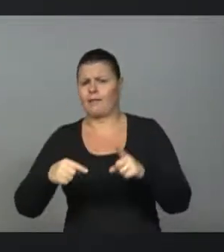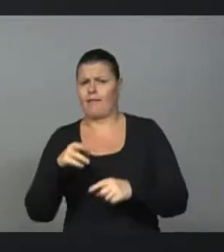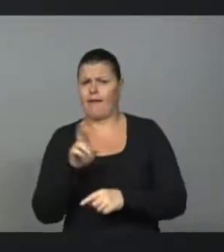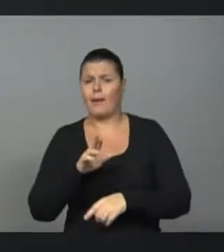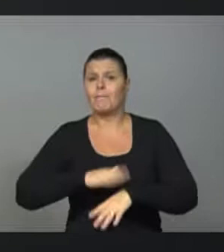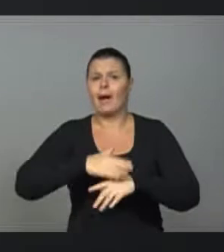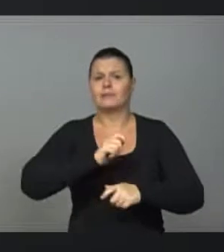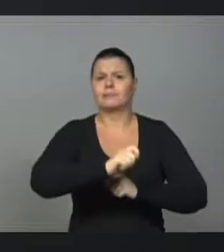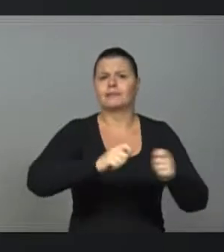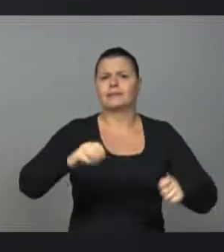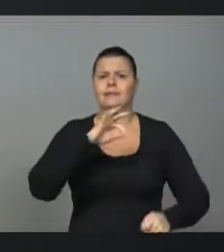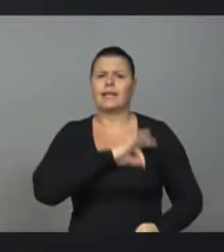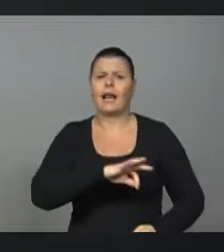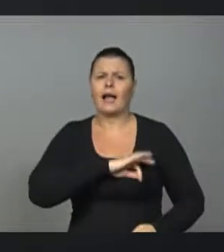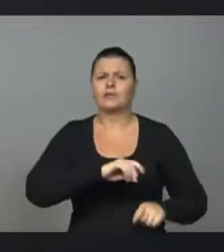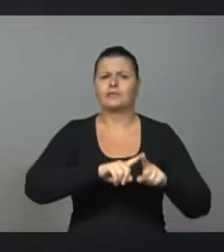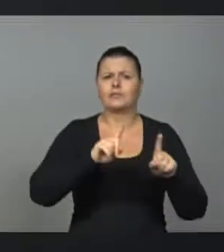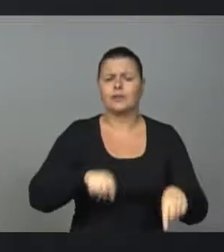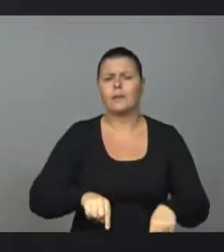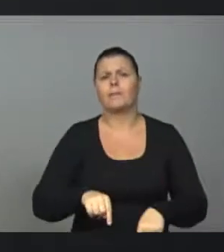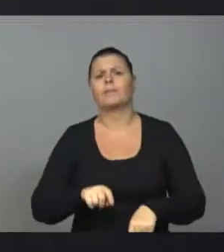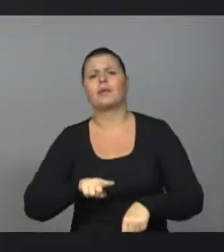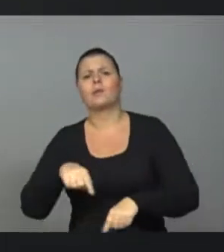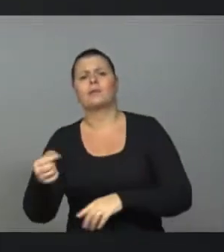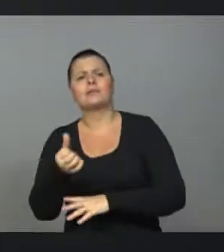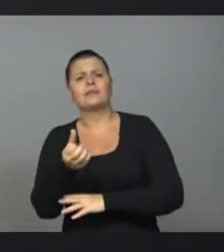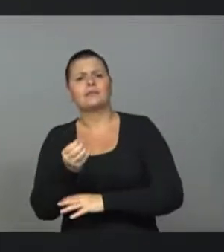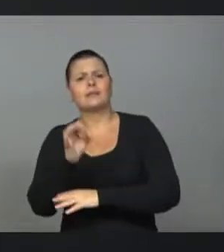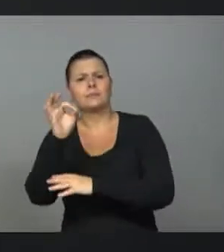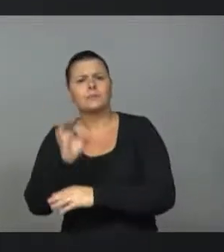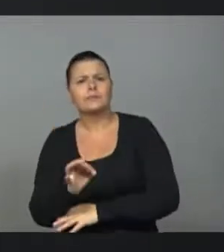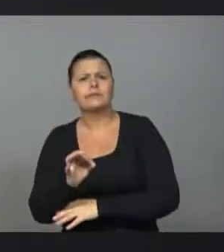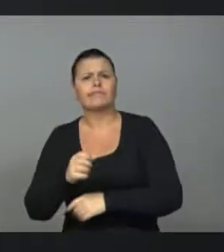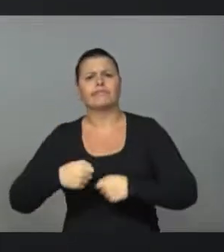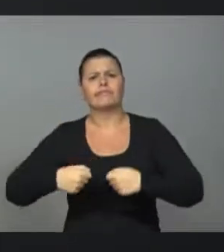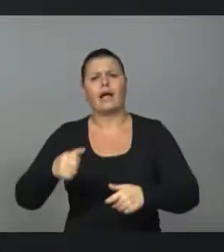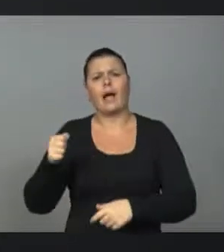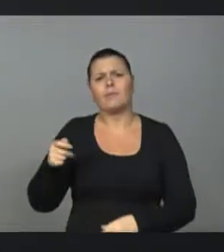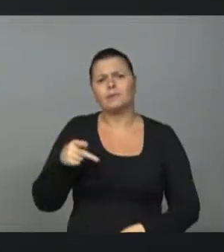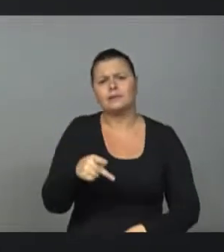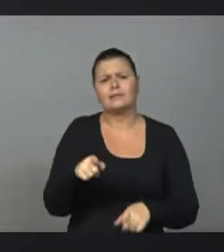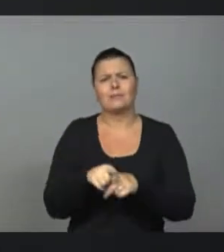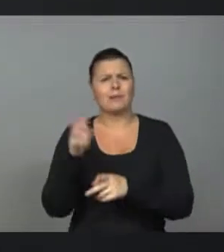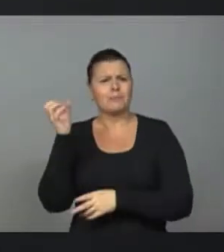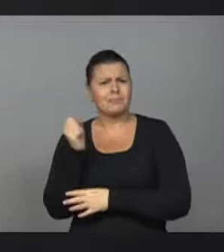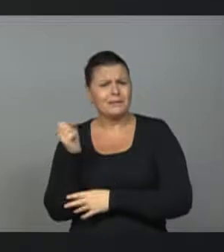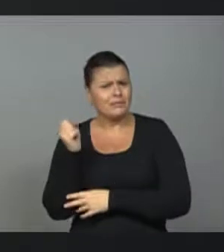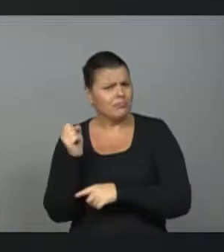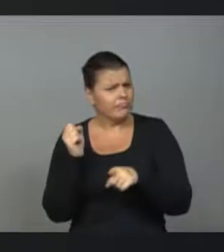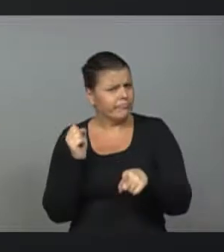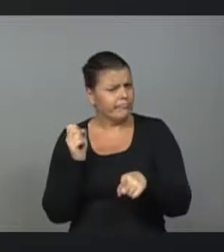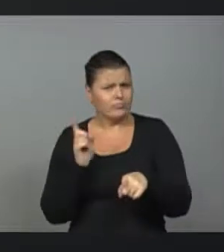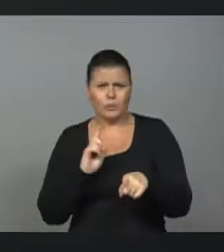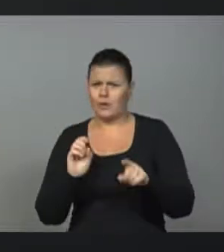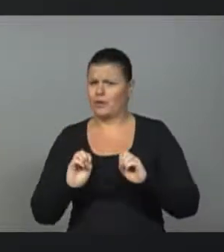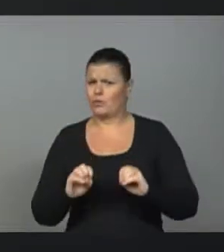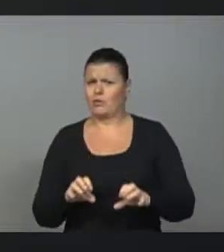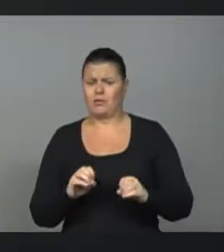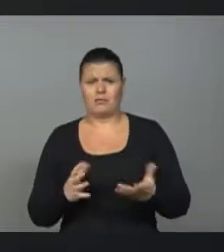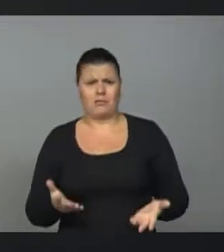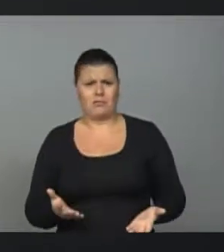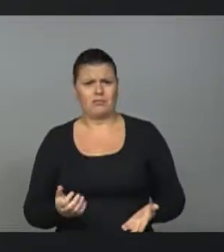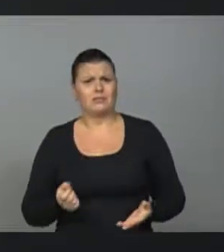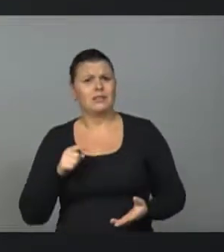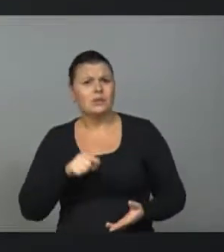de pessoal. Mais da metade, quase 60%, despesas de aposentadorias e pensões. Isso não é educação. Isso acontece porque